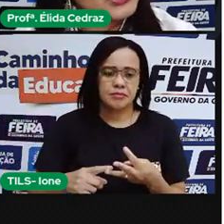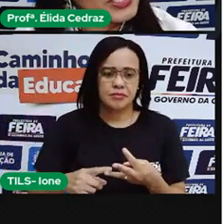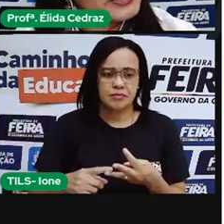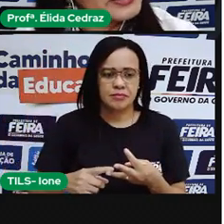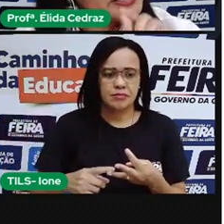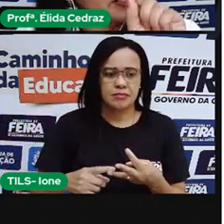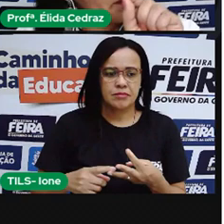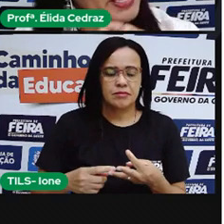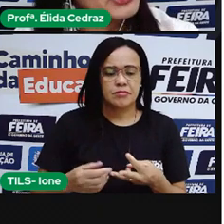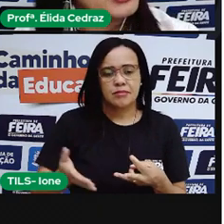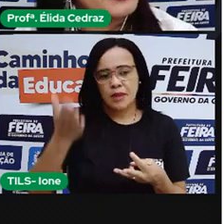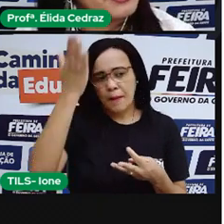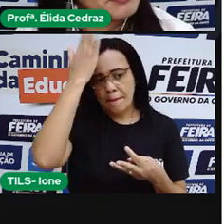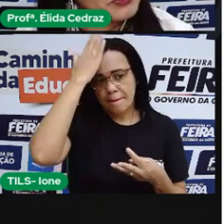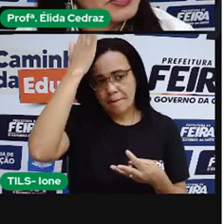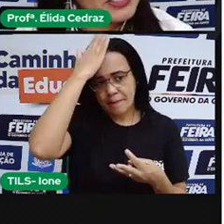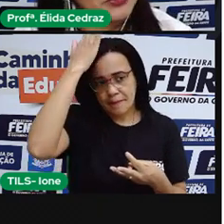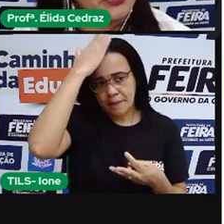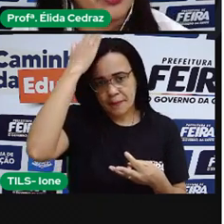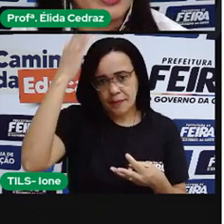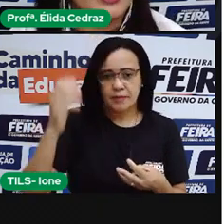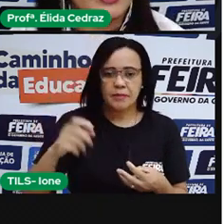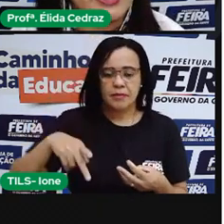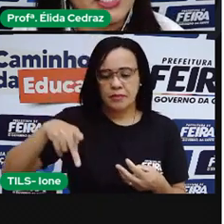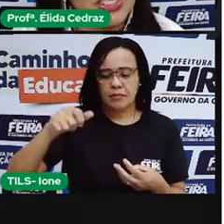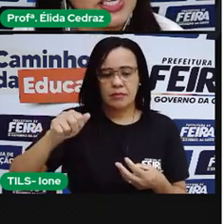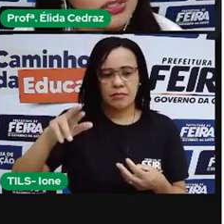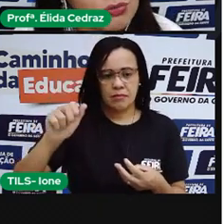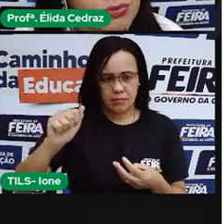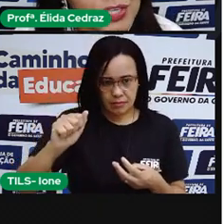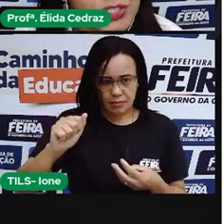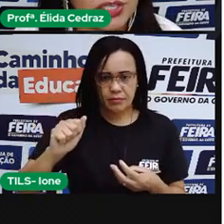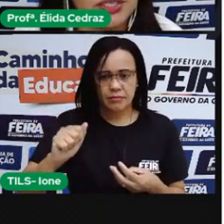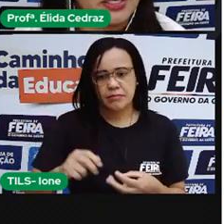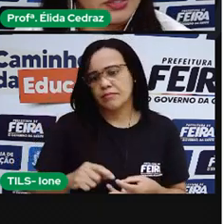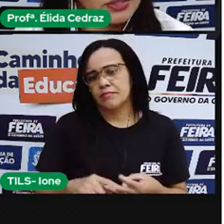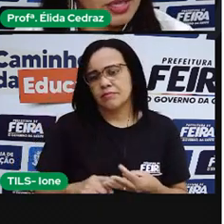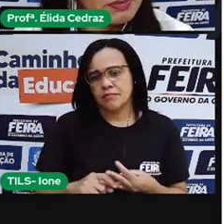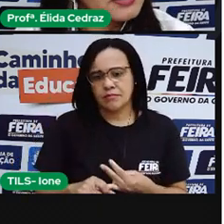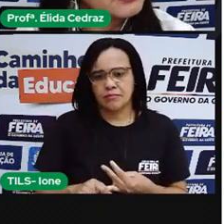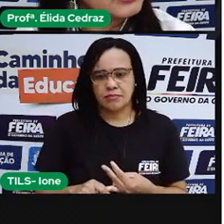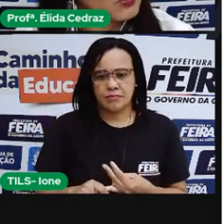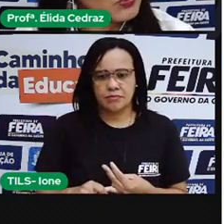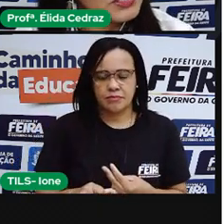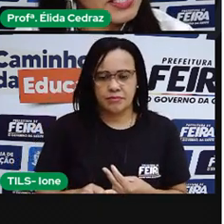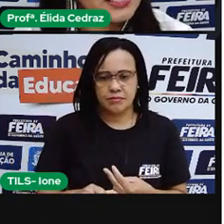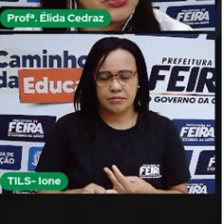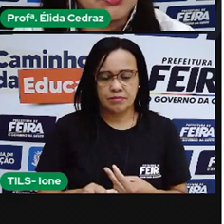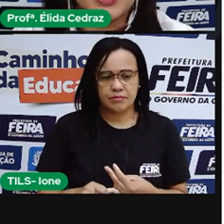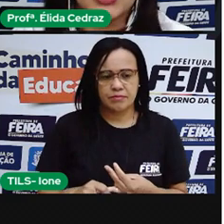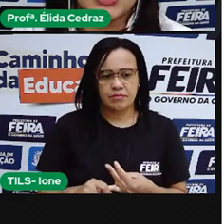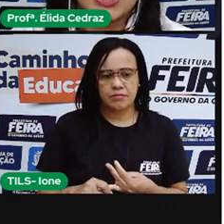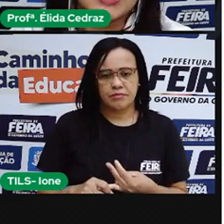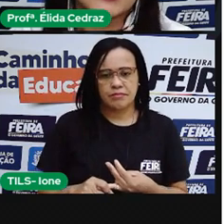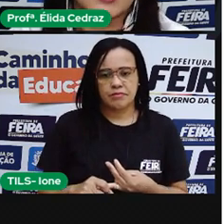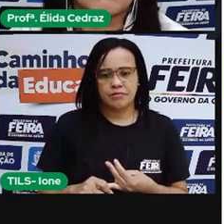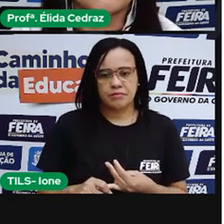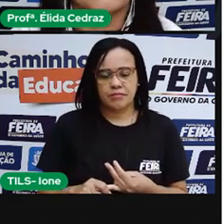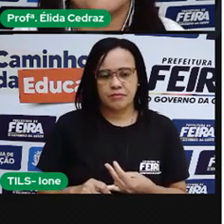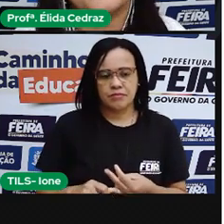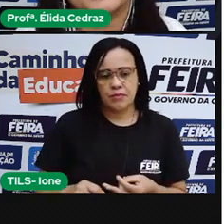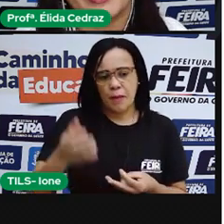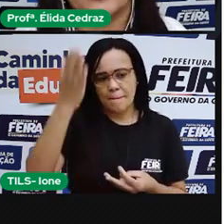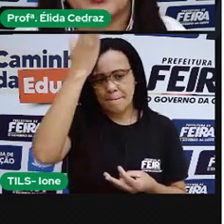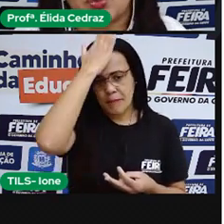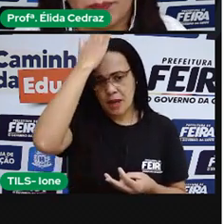estrela sozinha na parte de cima do círculo, que é a estrela de Virgem, representando a constelação de Virgem, temos